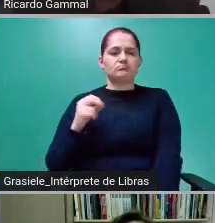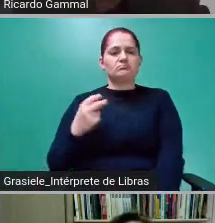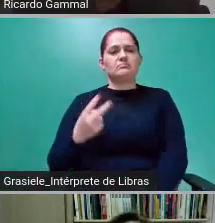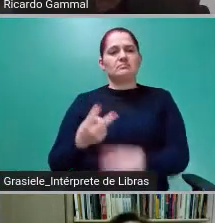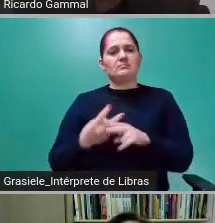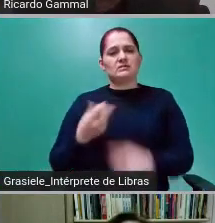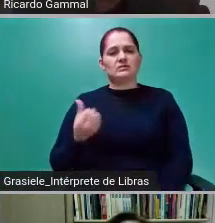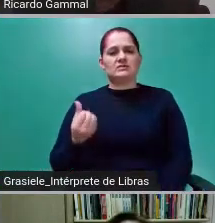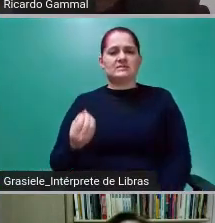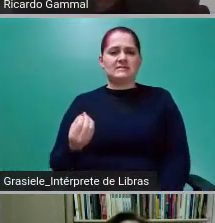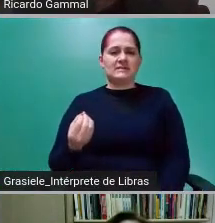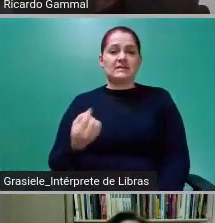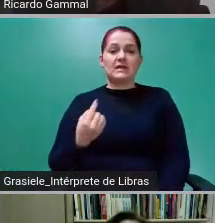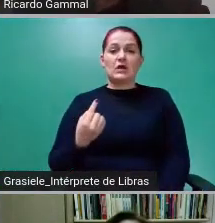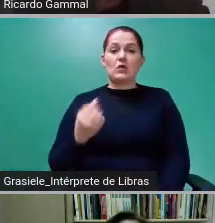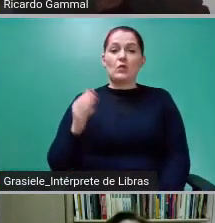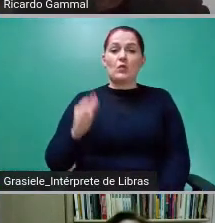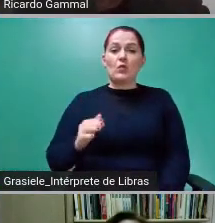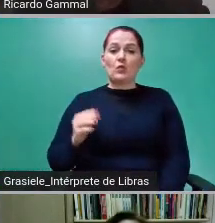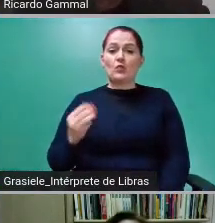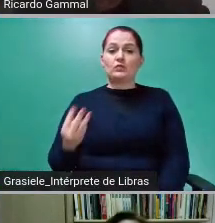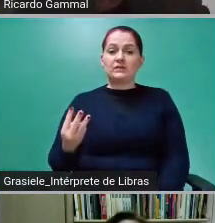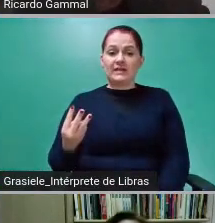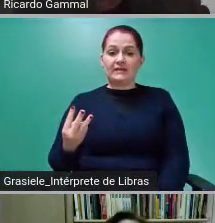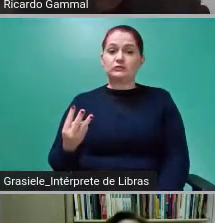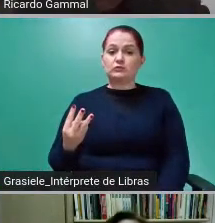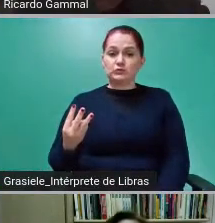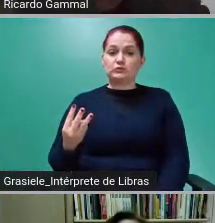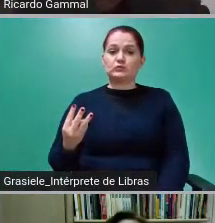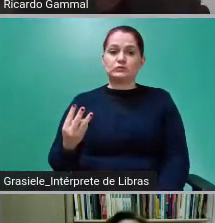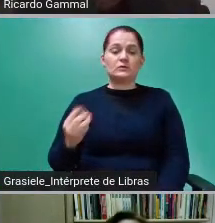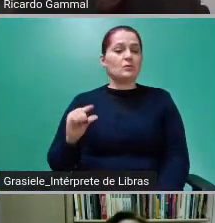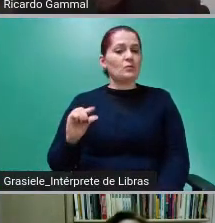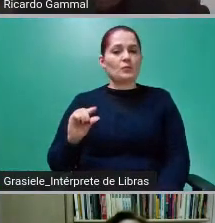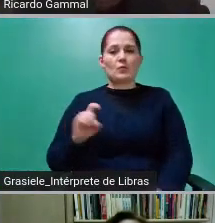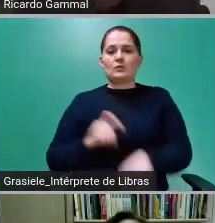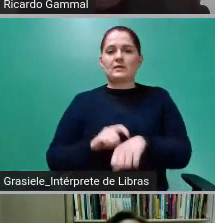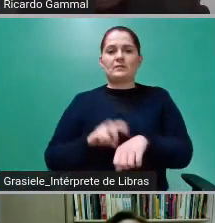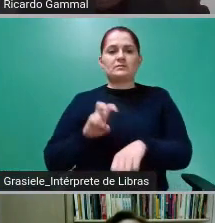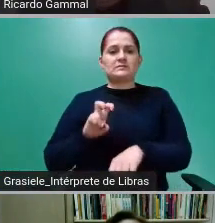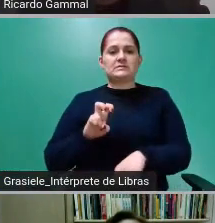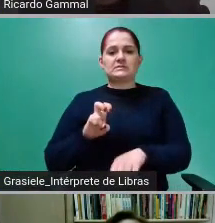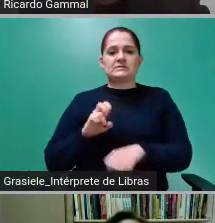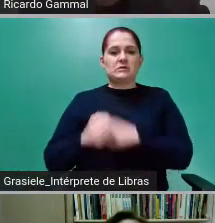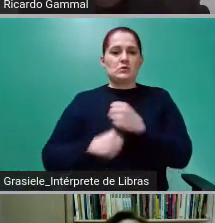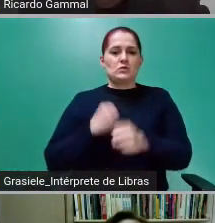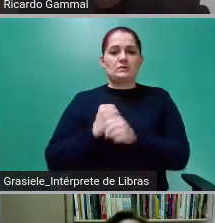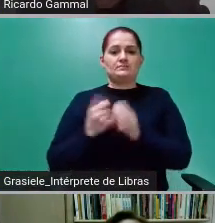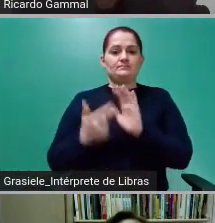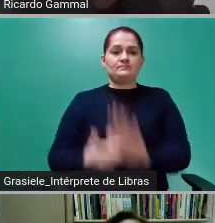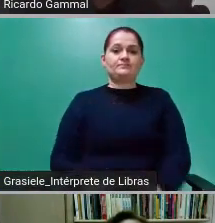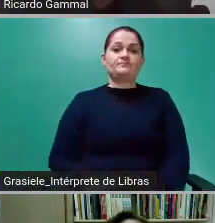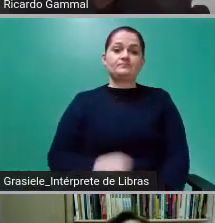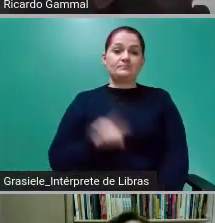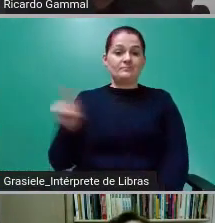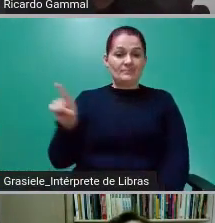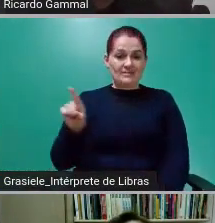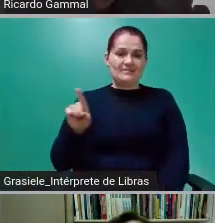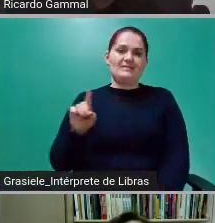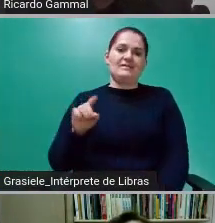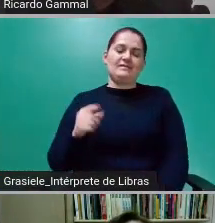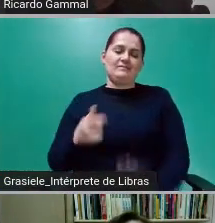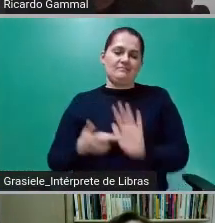um terço praticamente, não é? Em pouco tempo, em 5 anos ele mostrou lá. Aqui, no caso da PBH